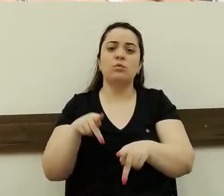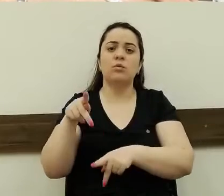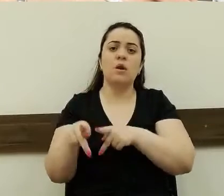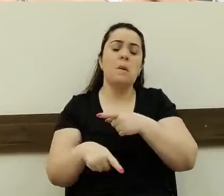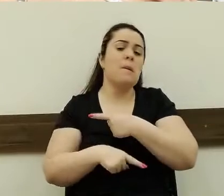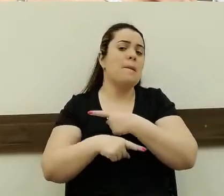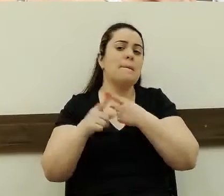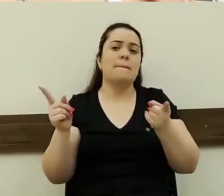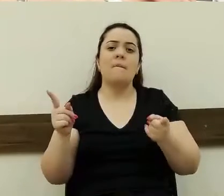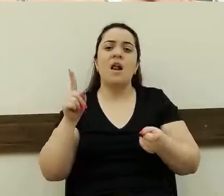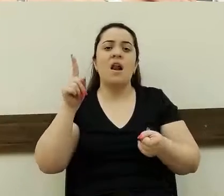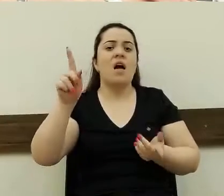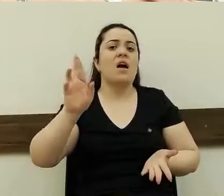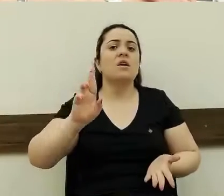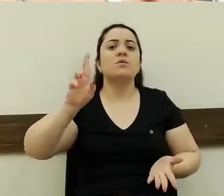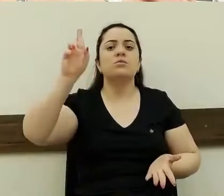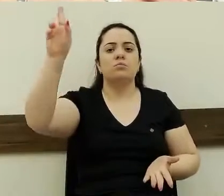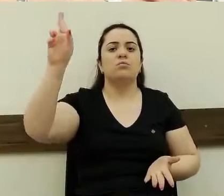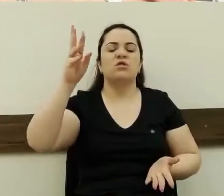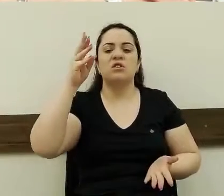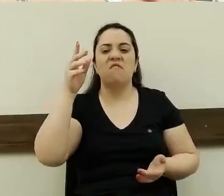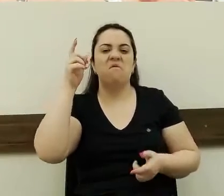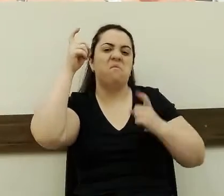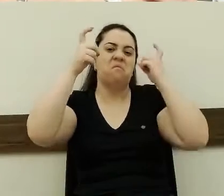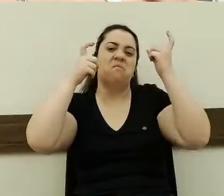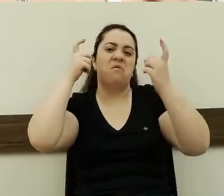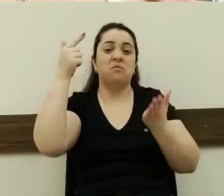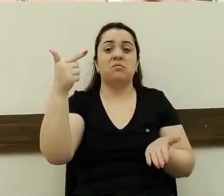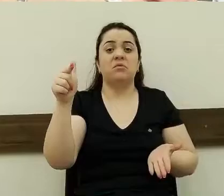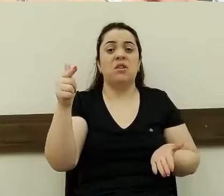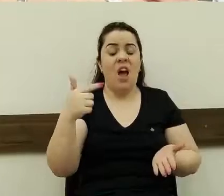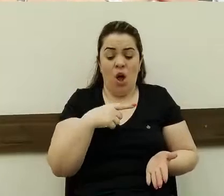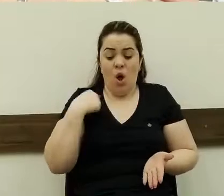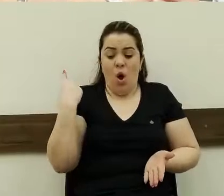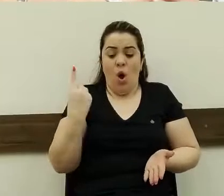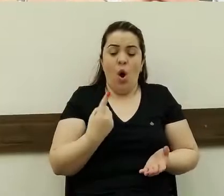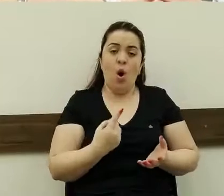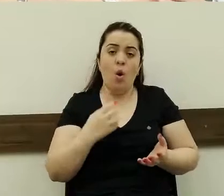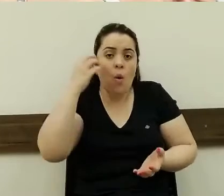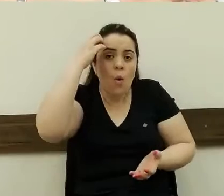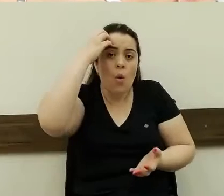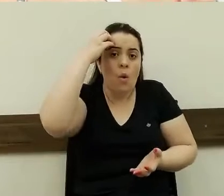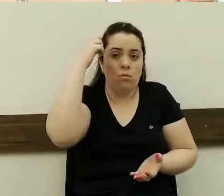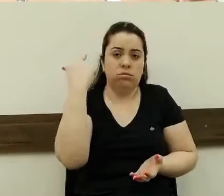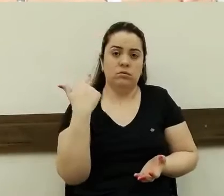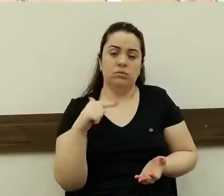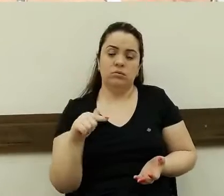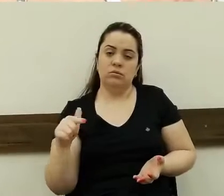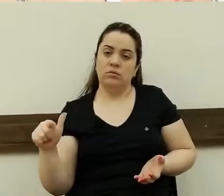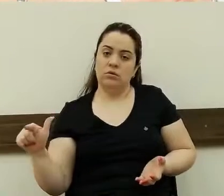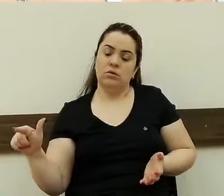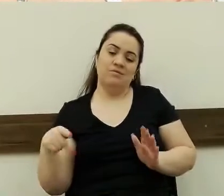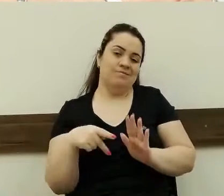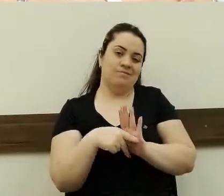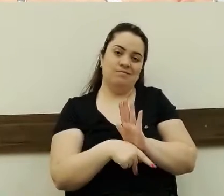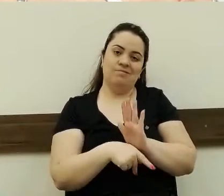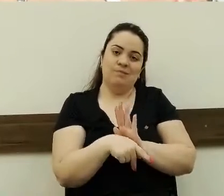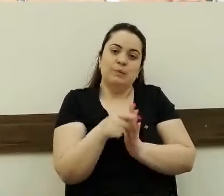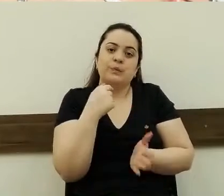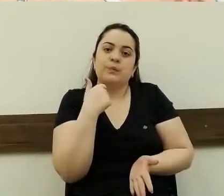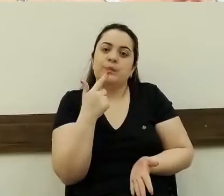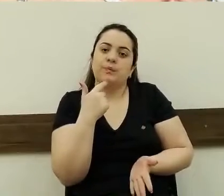mas quem está com a caneta não somos nós, não depende de nós para fazer esse projeto.